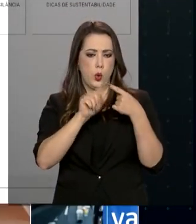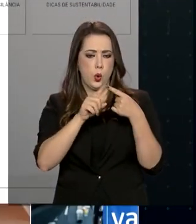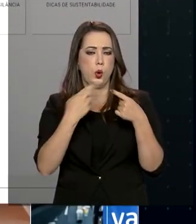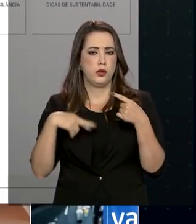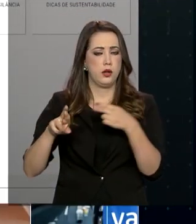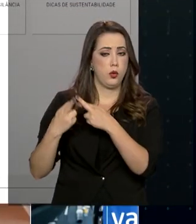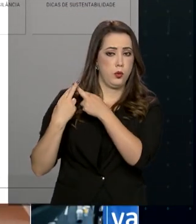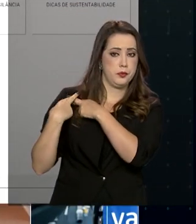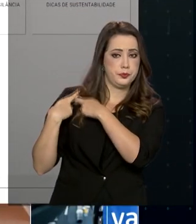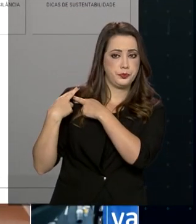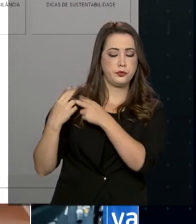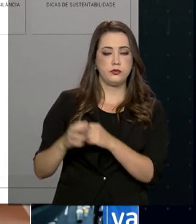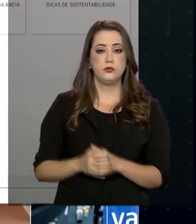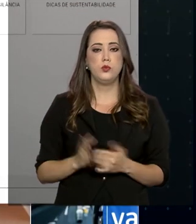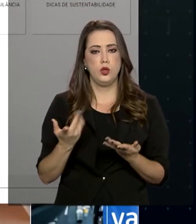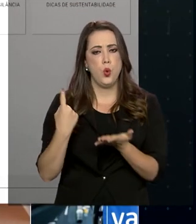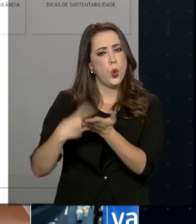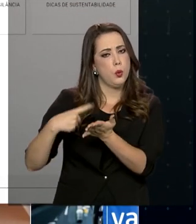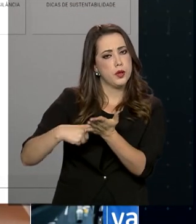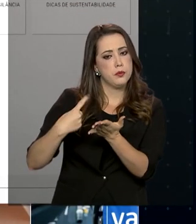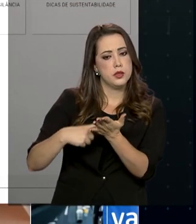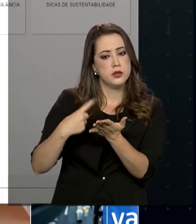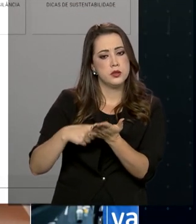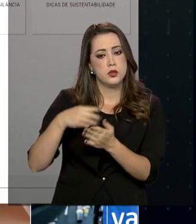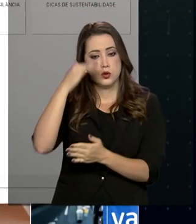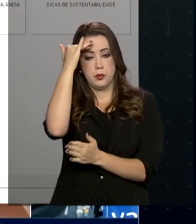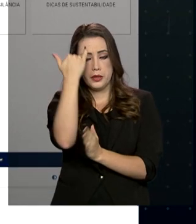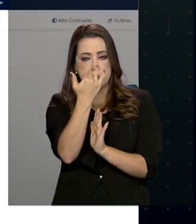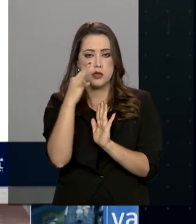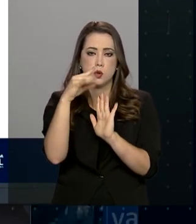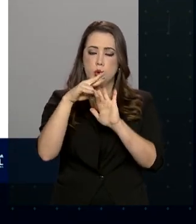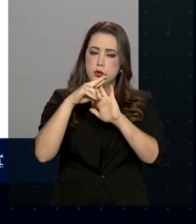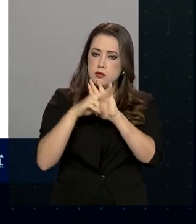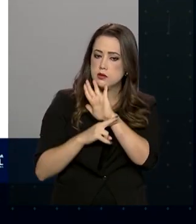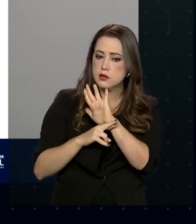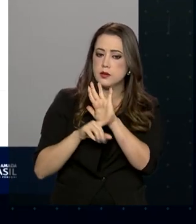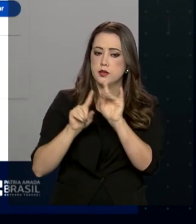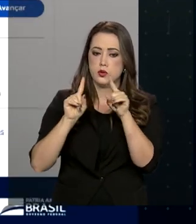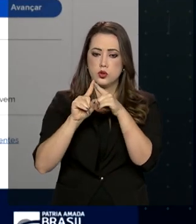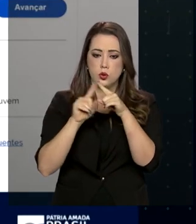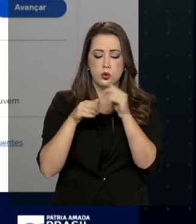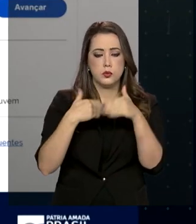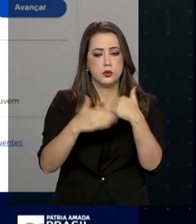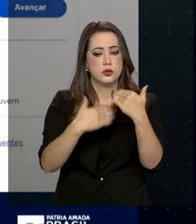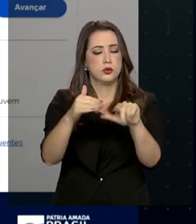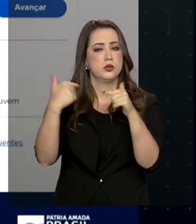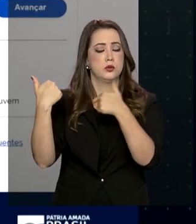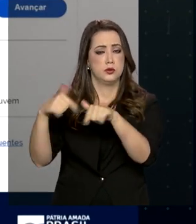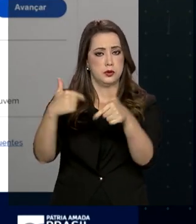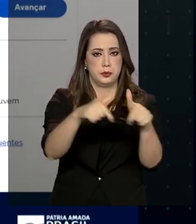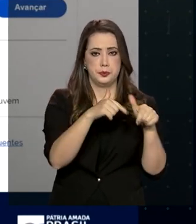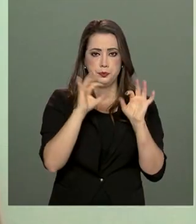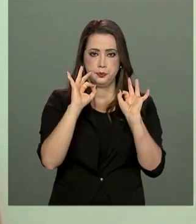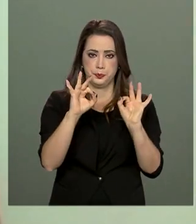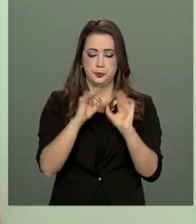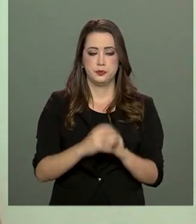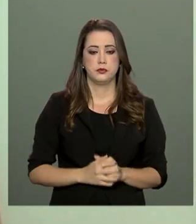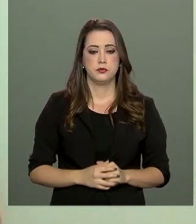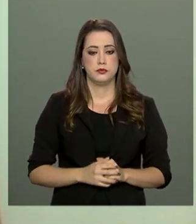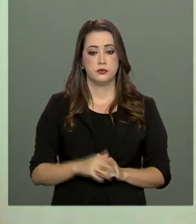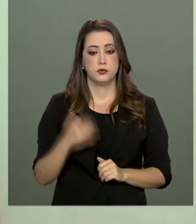responsabilidade, um compromisso de cumprir todas as regras para manter o negócio funcionando.